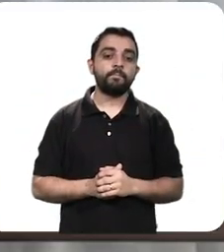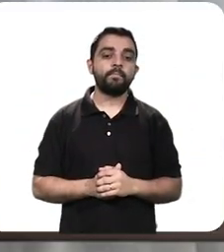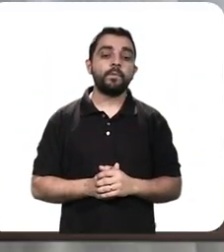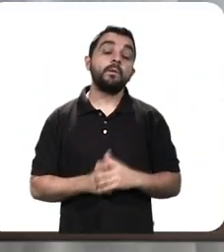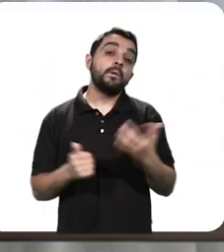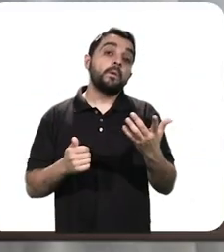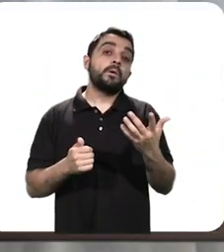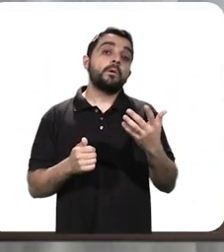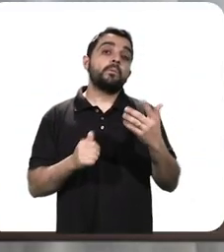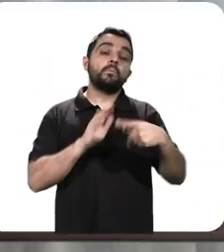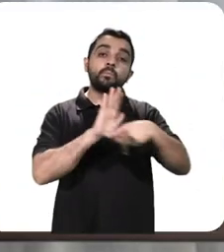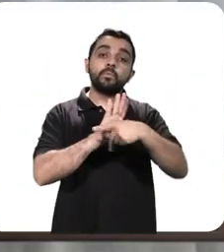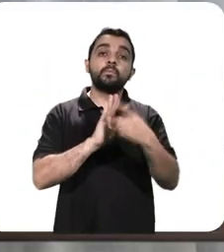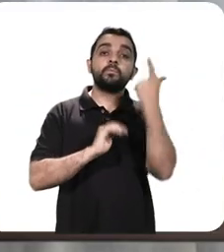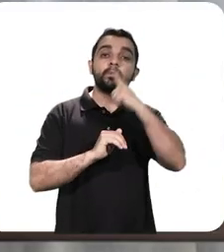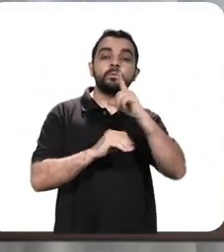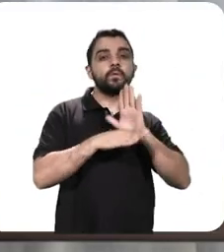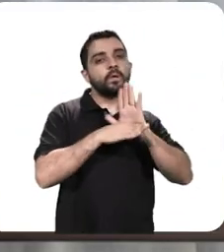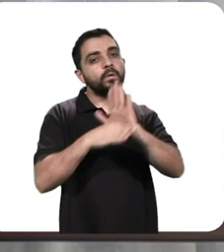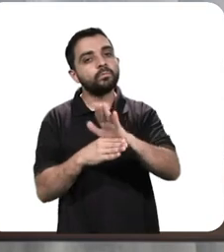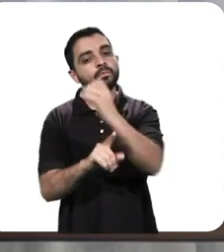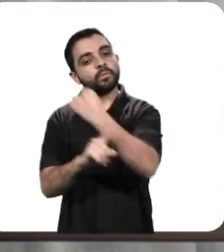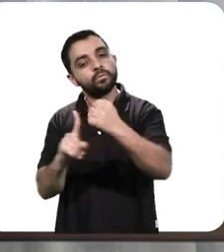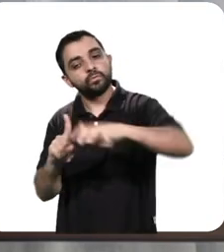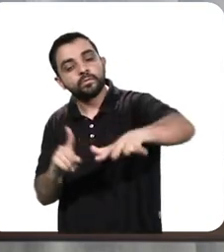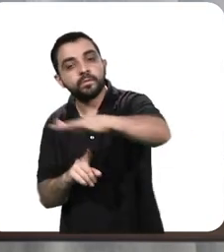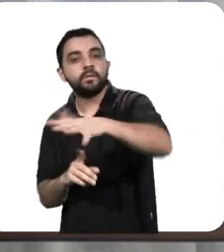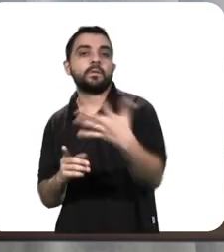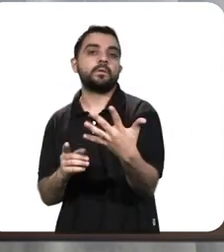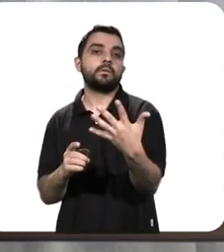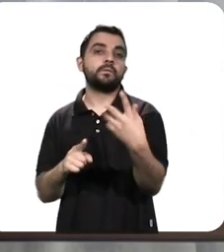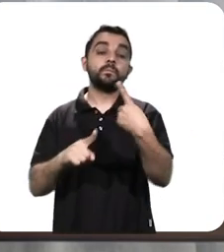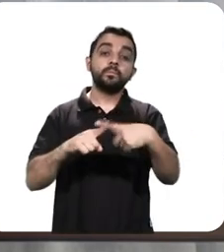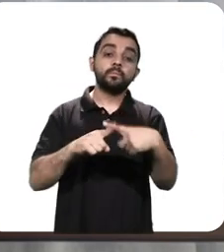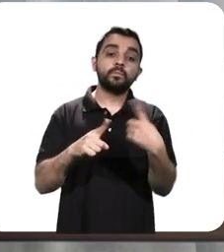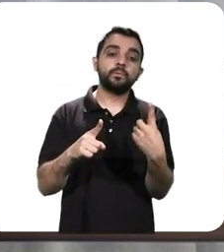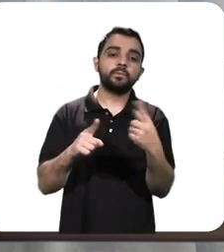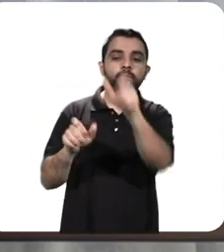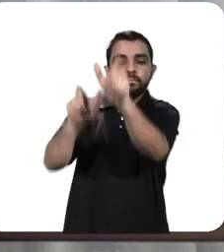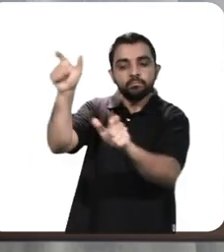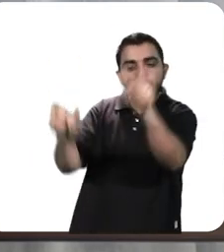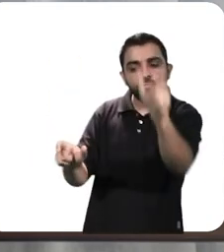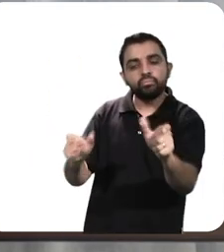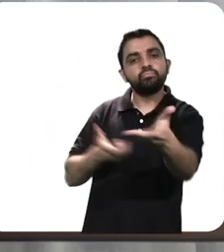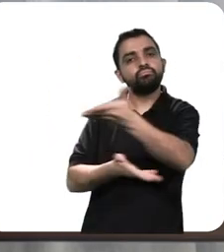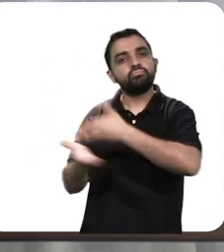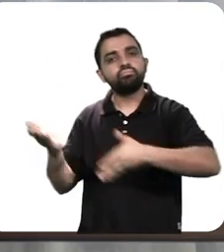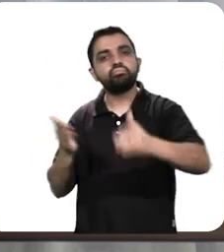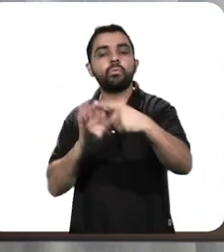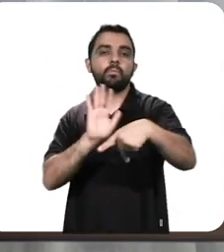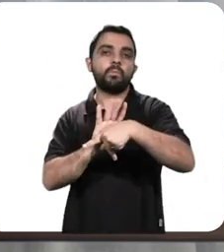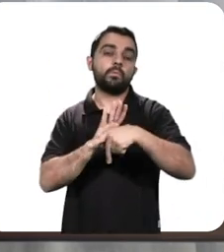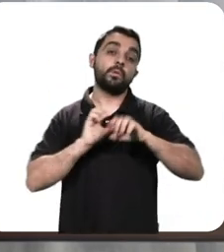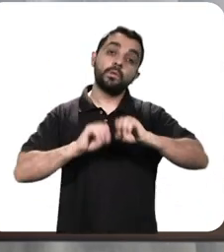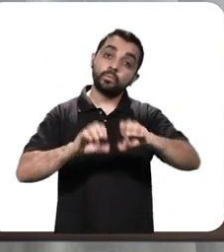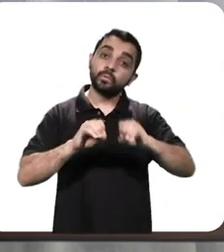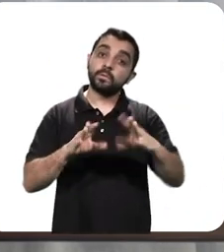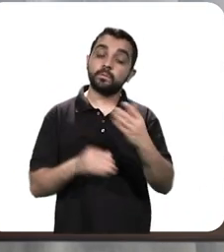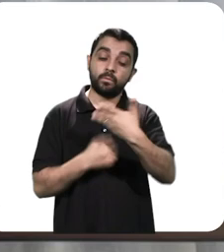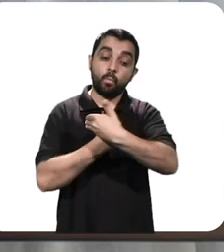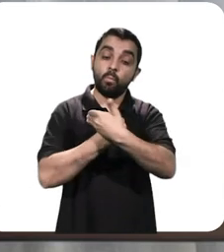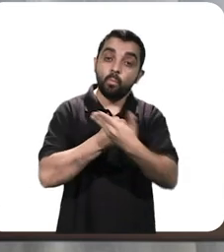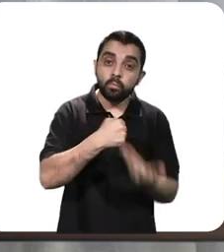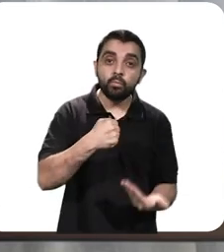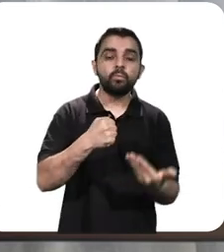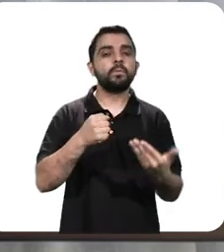Eu acho que isso é uma maneira de a gente retribuir um pouco para a sociedade, nós estamos falando de pessoas envolvidas no ensino